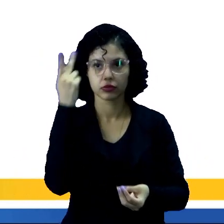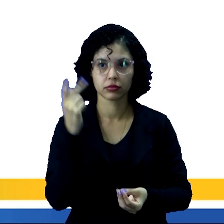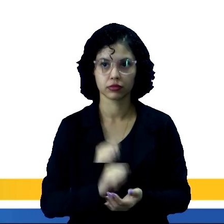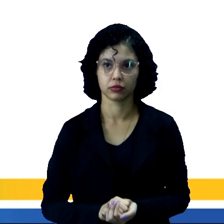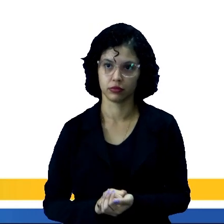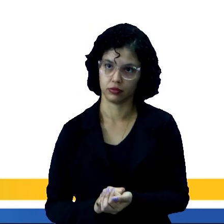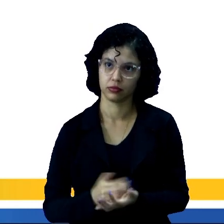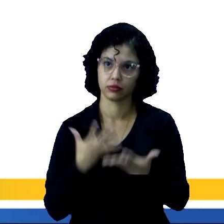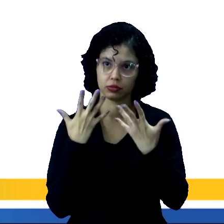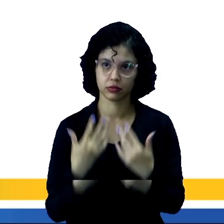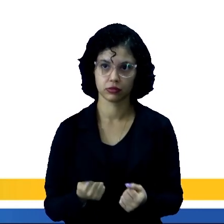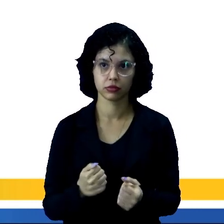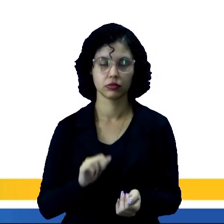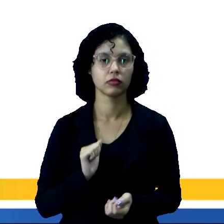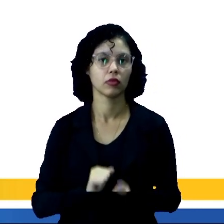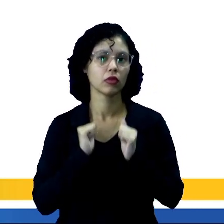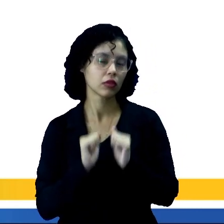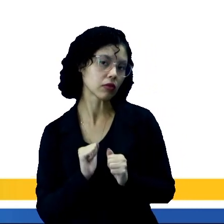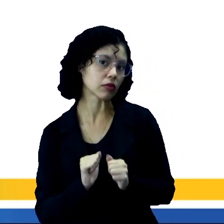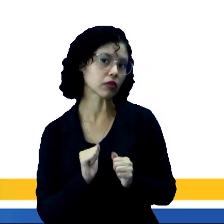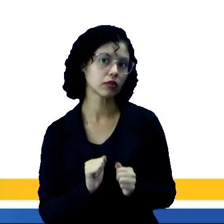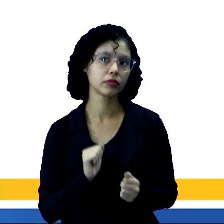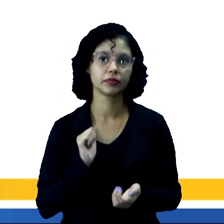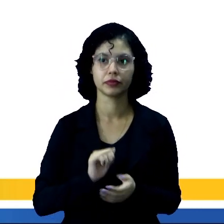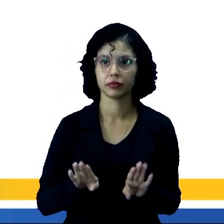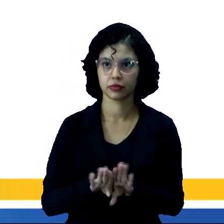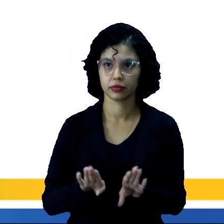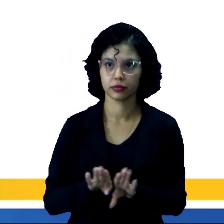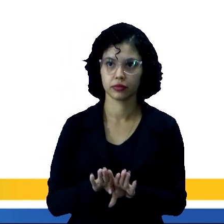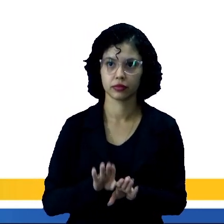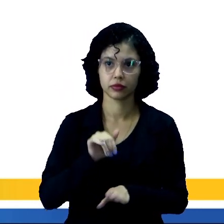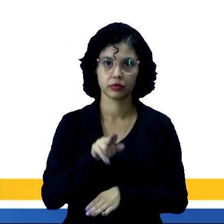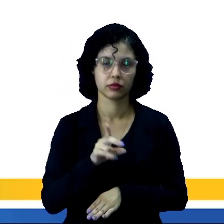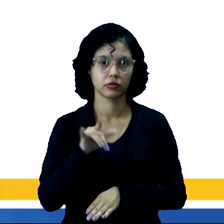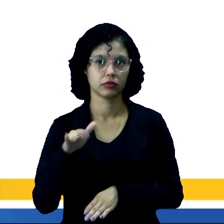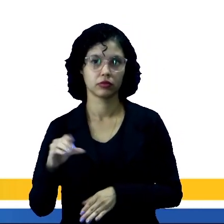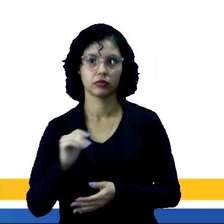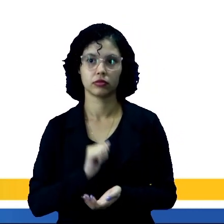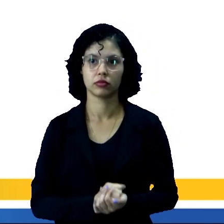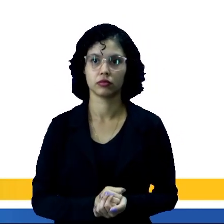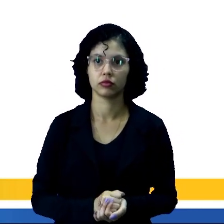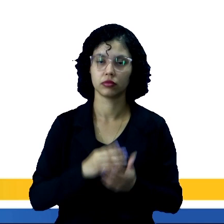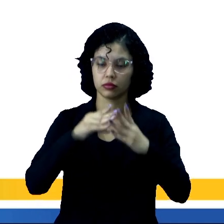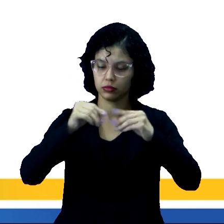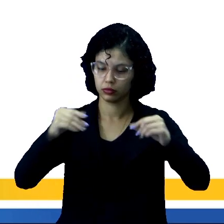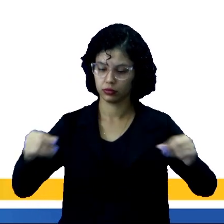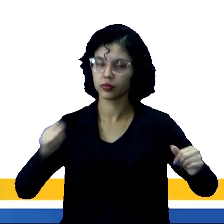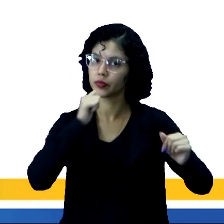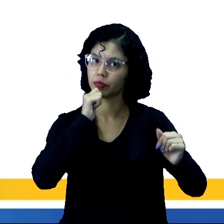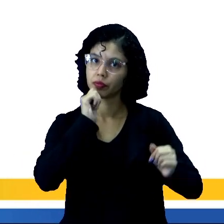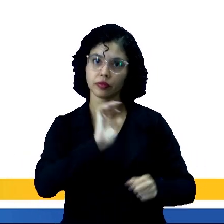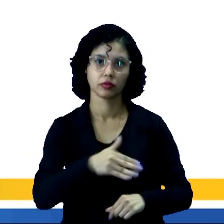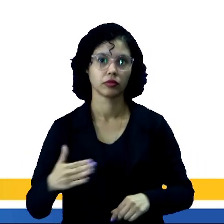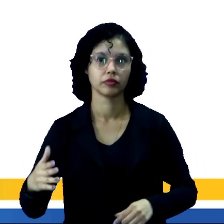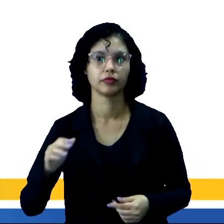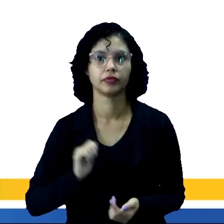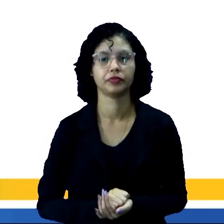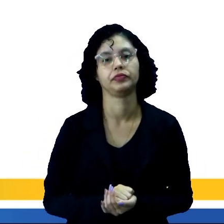adquiridas, também podem ser desapropriadas pela União. E essas terras, quando